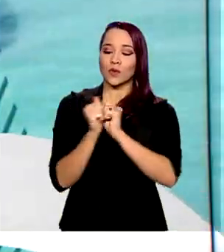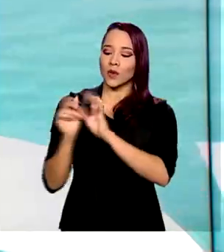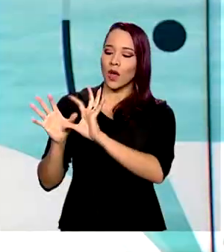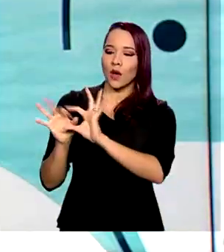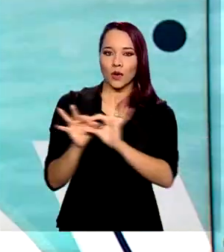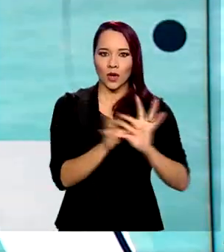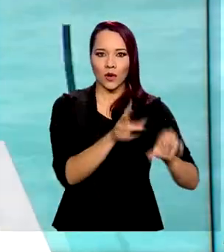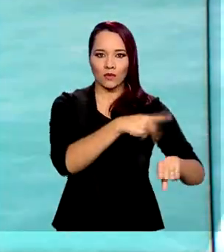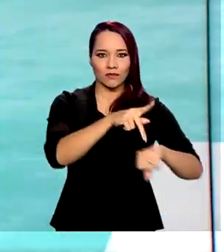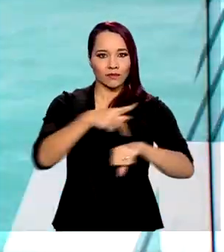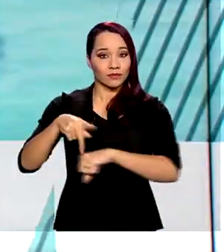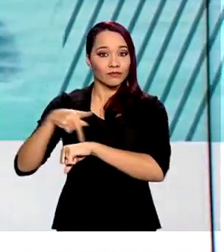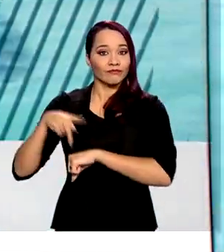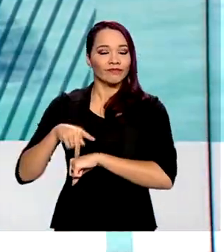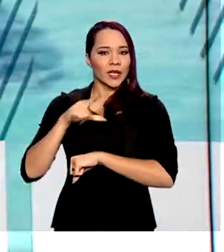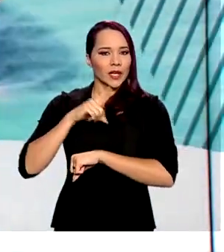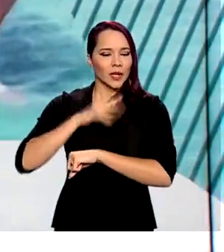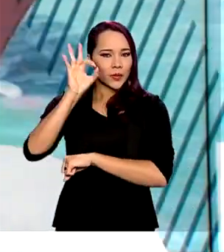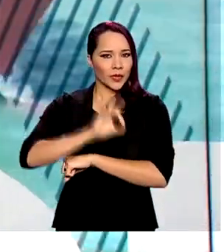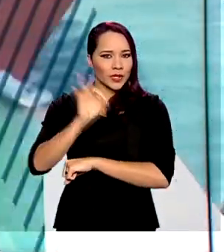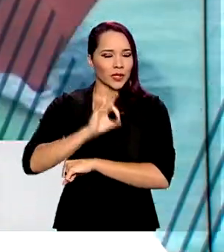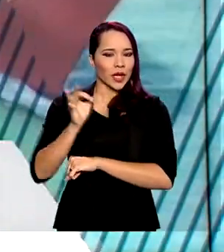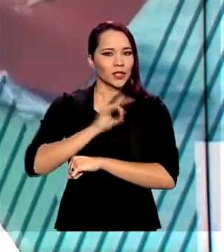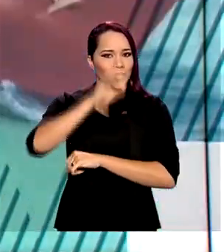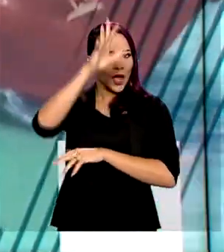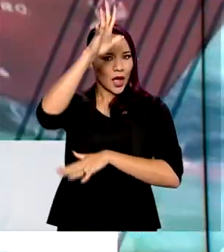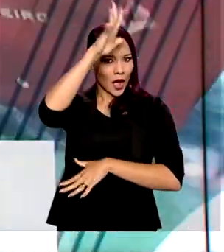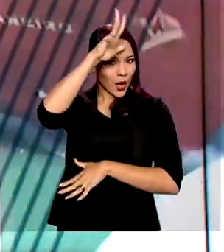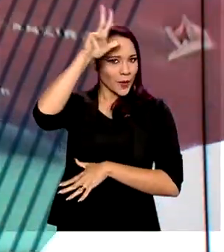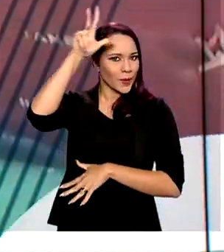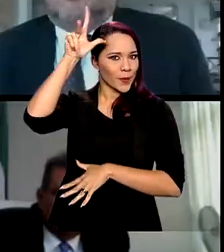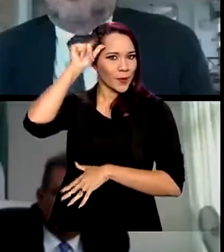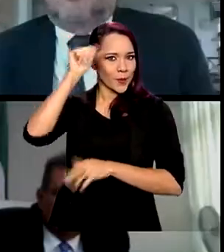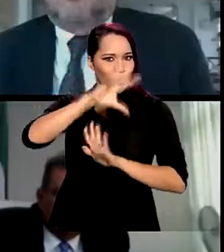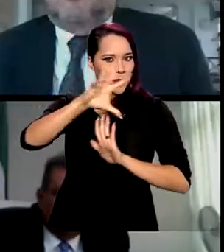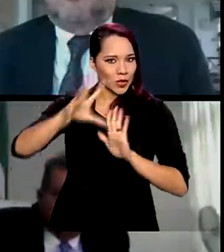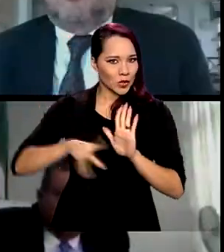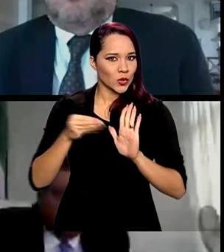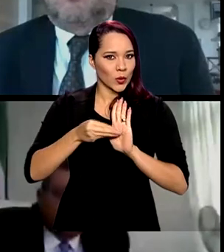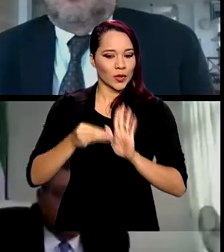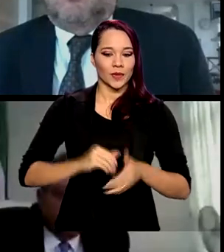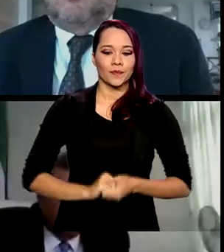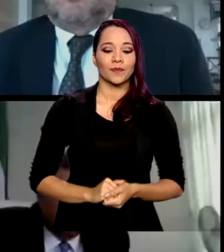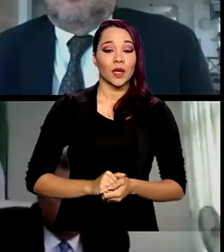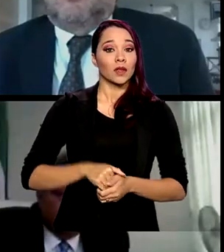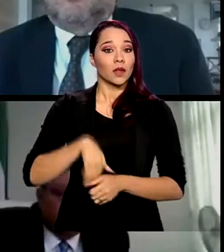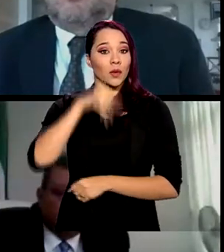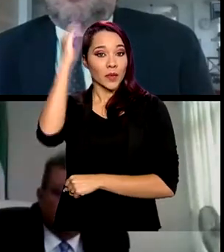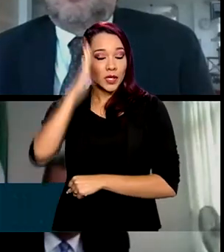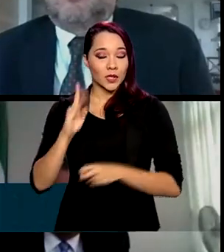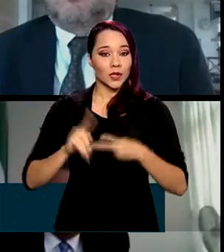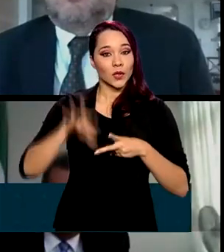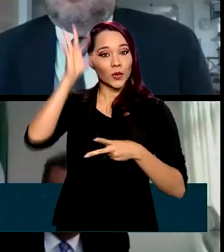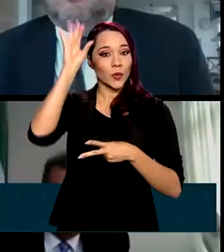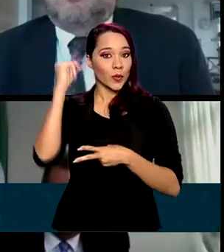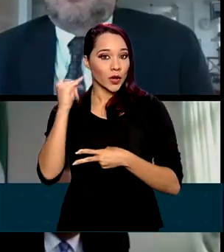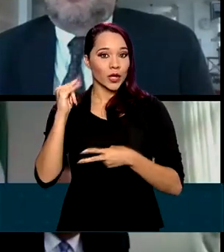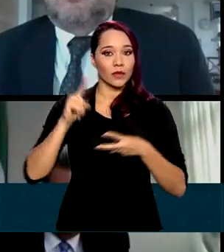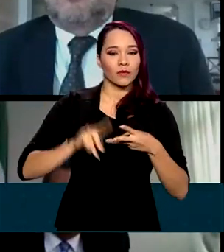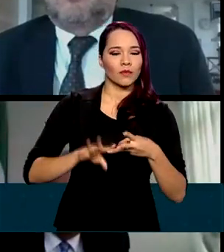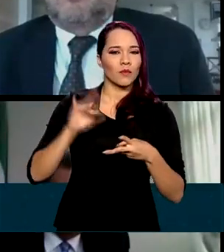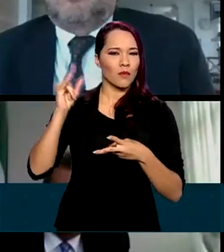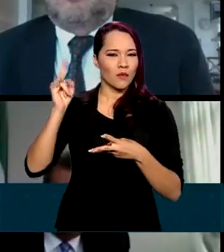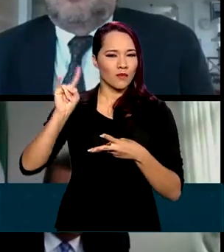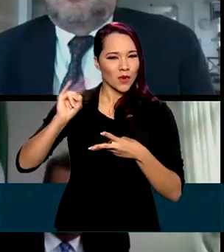países que detém parte da Amazônia em seus territórios. Brasil, Bolívia, Equador, Colômbia, Peru,